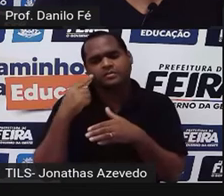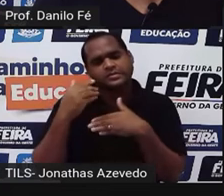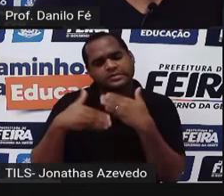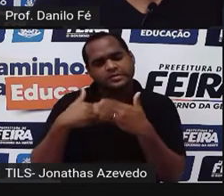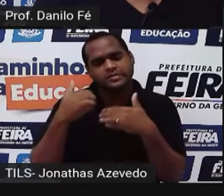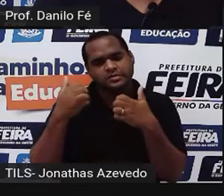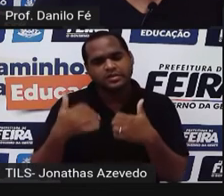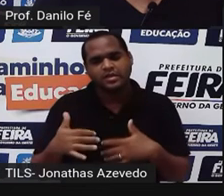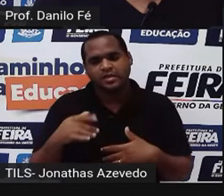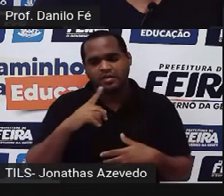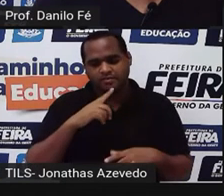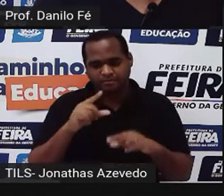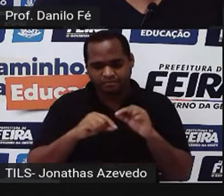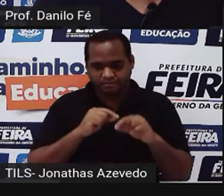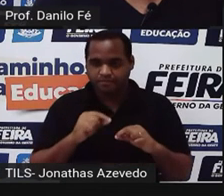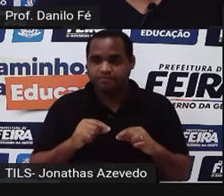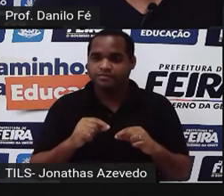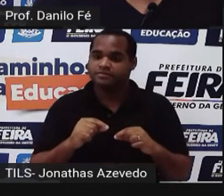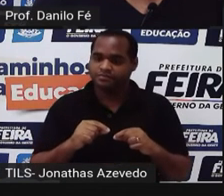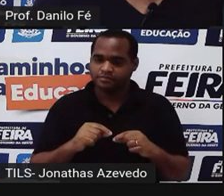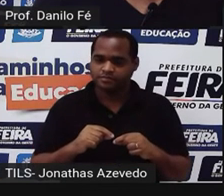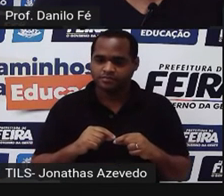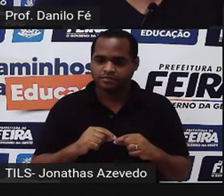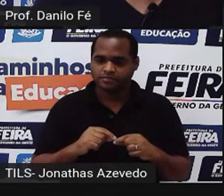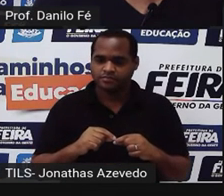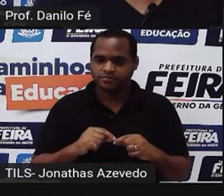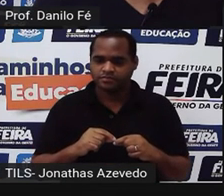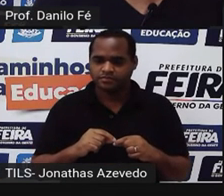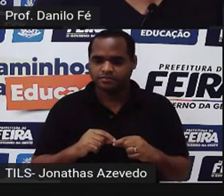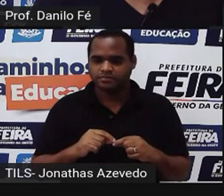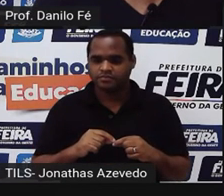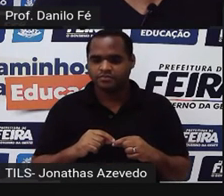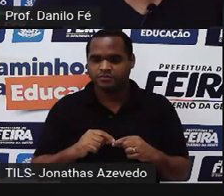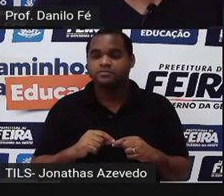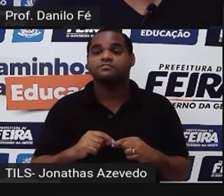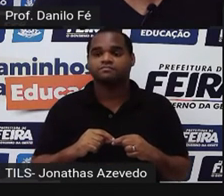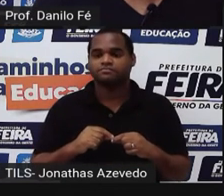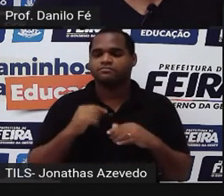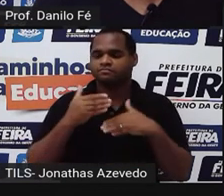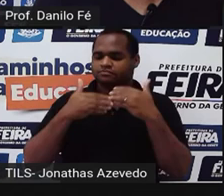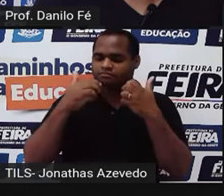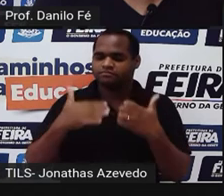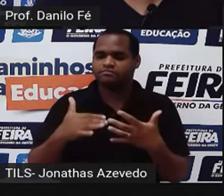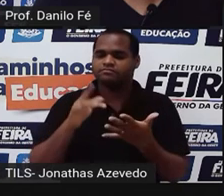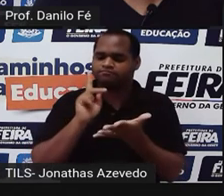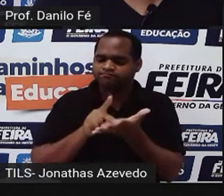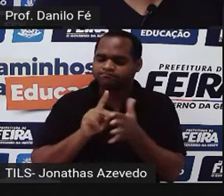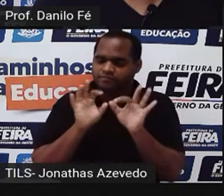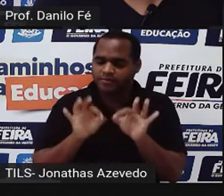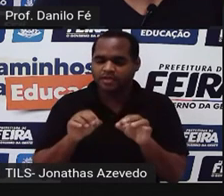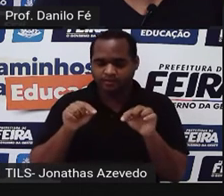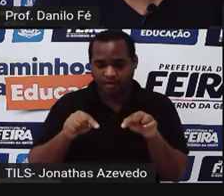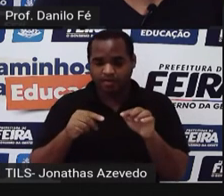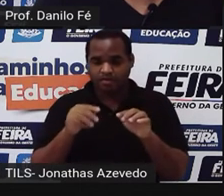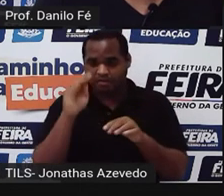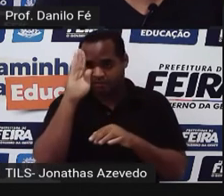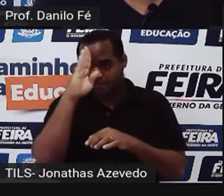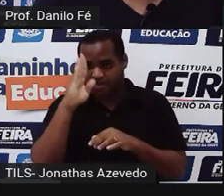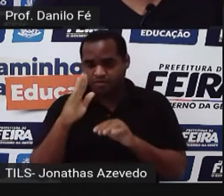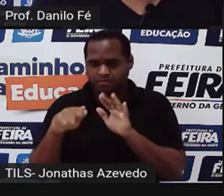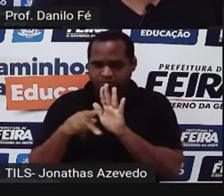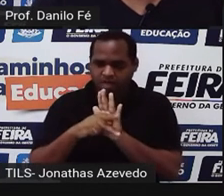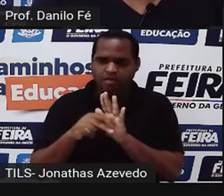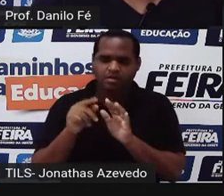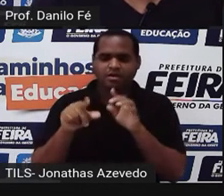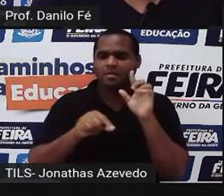Até porque não havia, já fazia algum tempo, nenhuma razão prática para ele permanecer no Brasil. Ele ficava